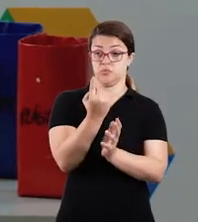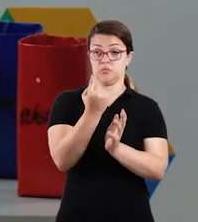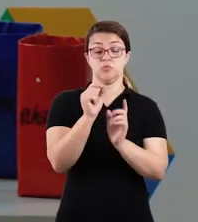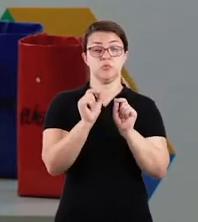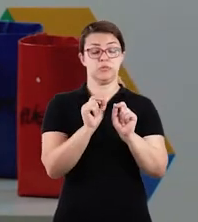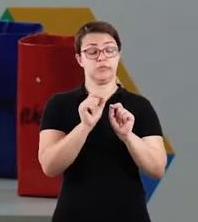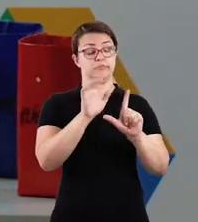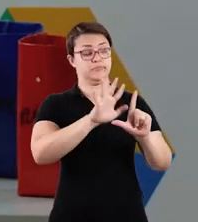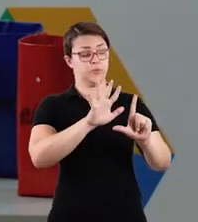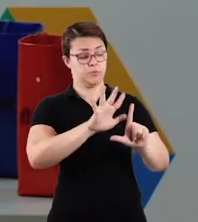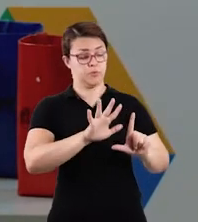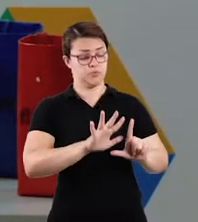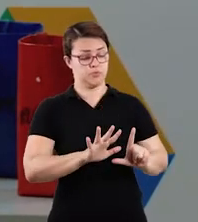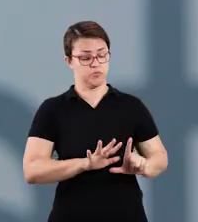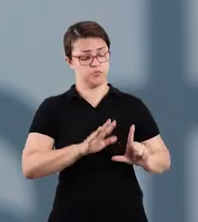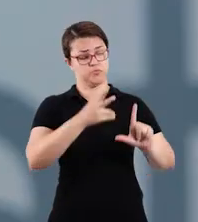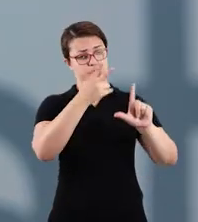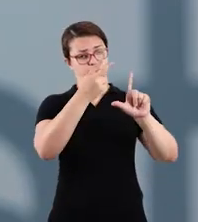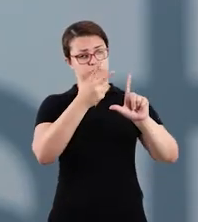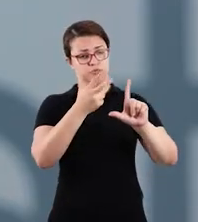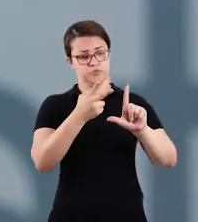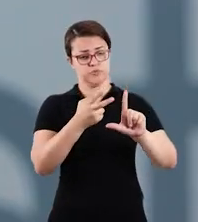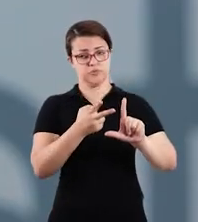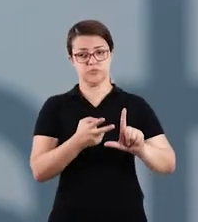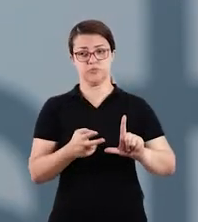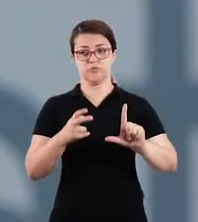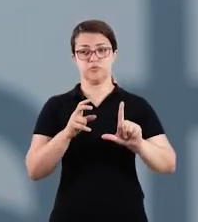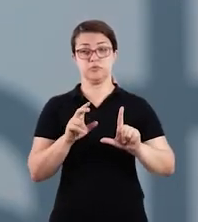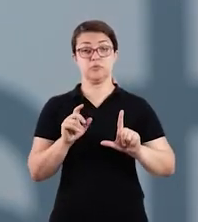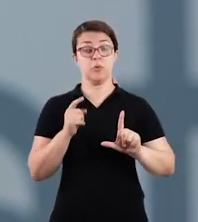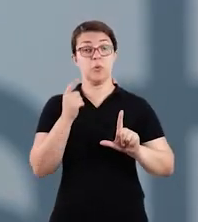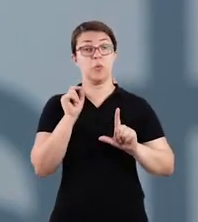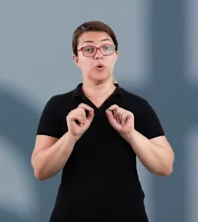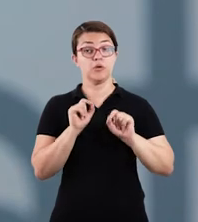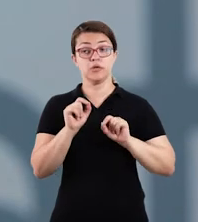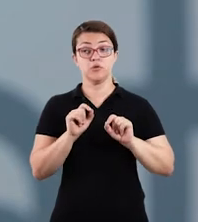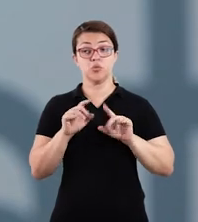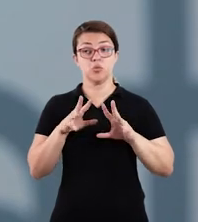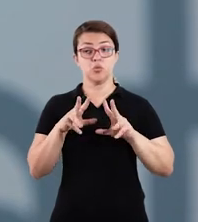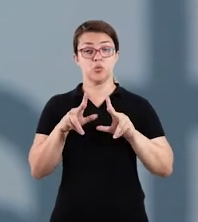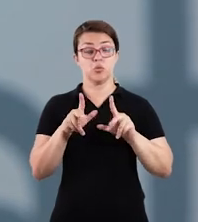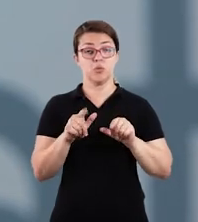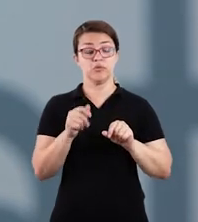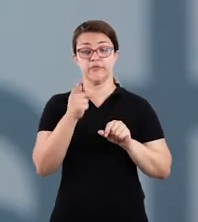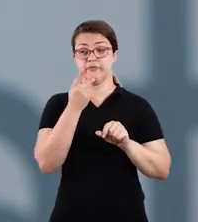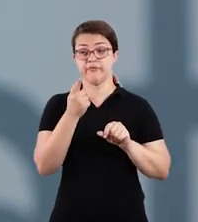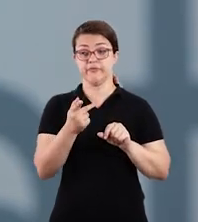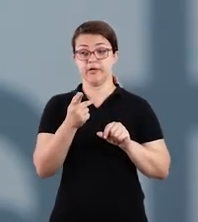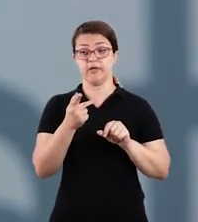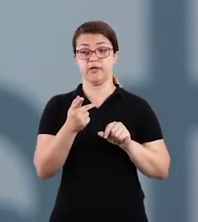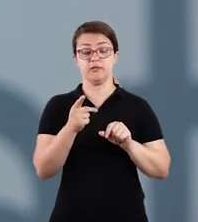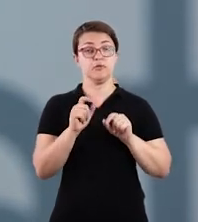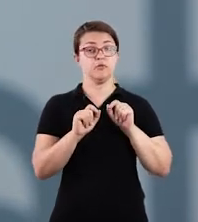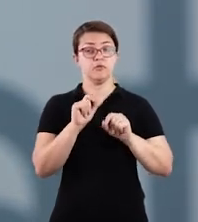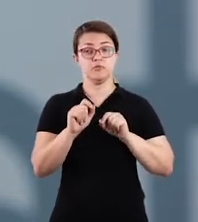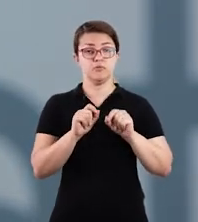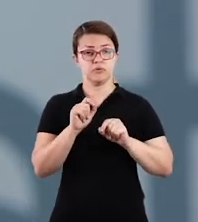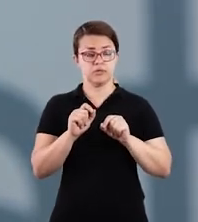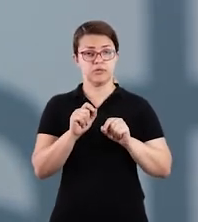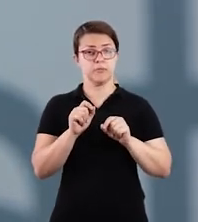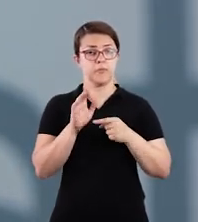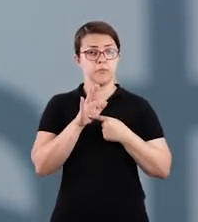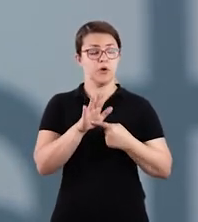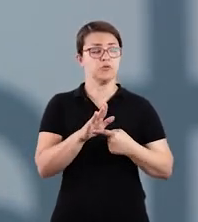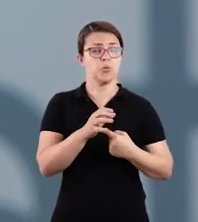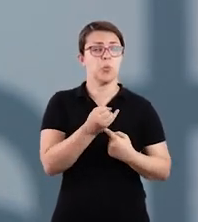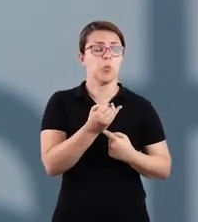analisar essas imagens aqui. Percebam que todas, está falando aqui o tempo que cada objeto